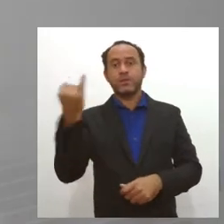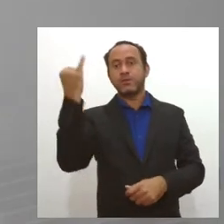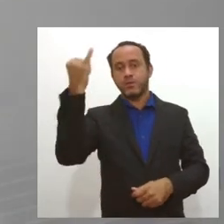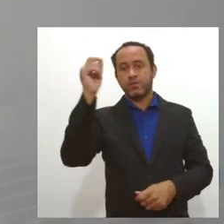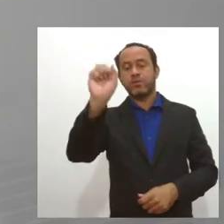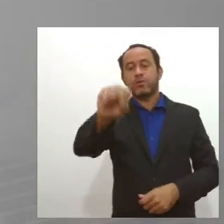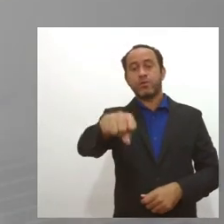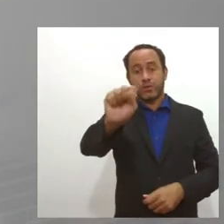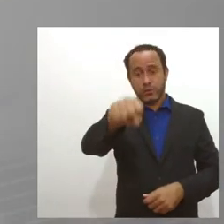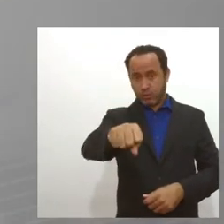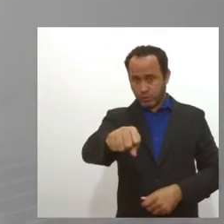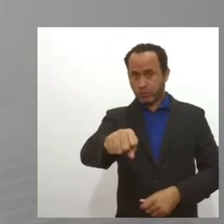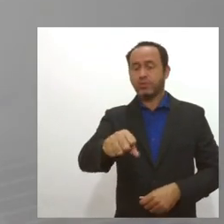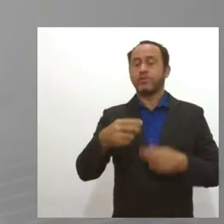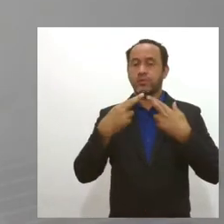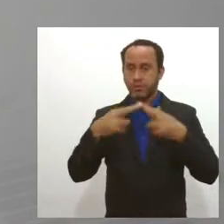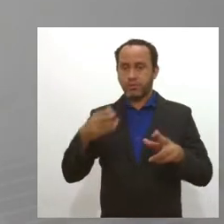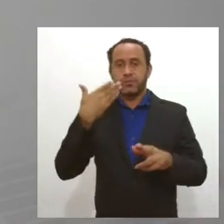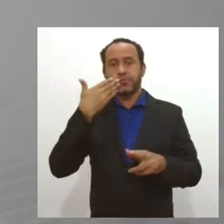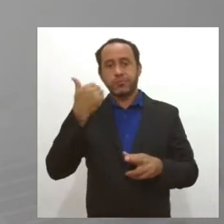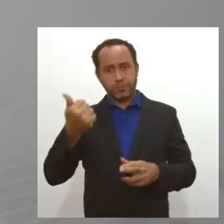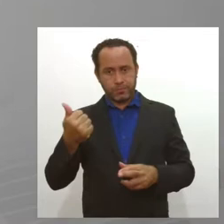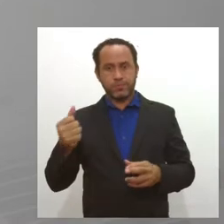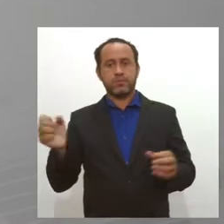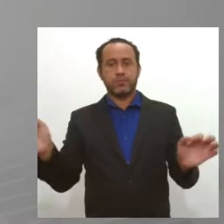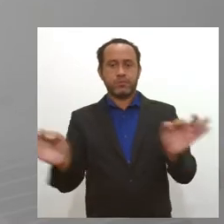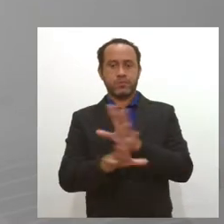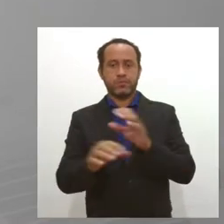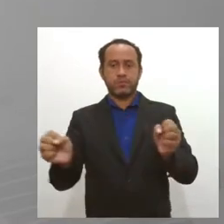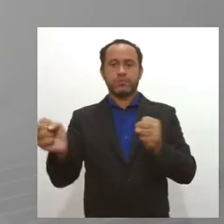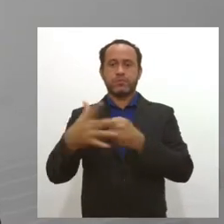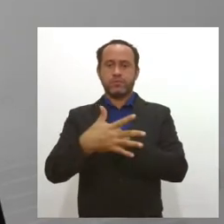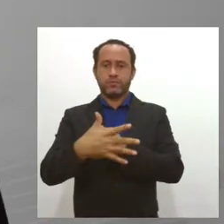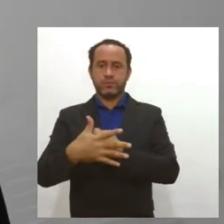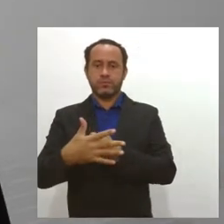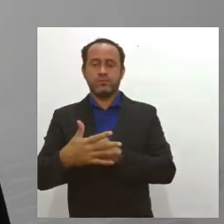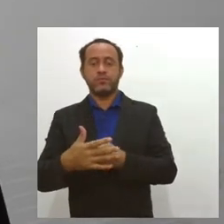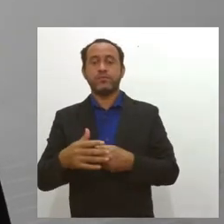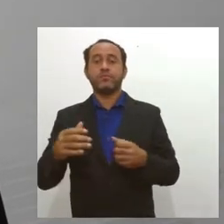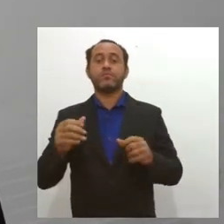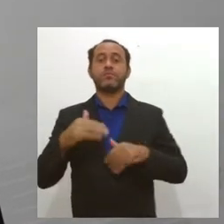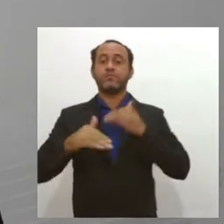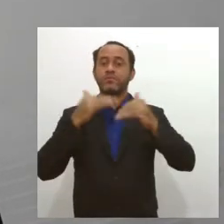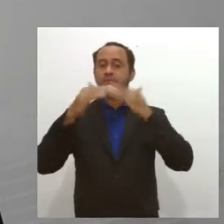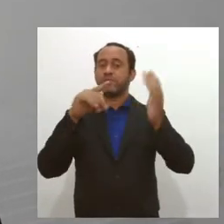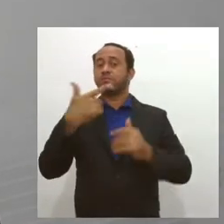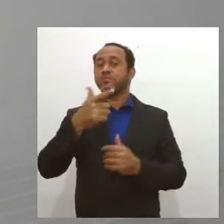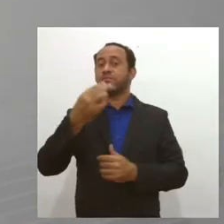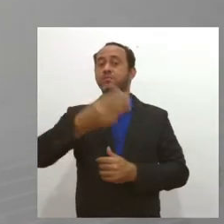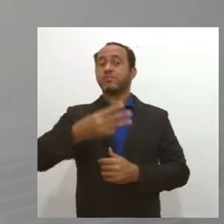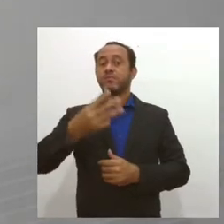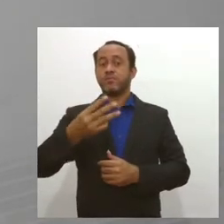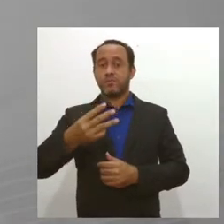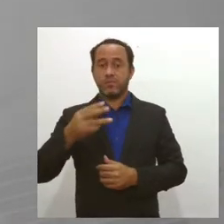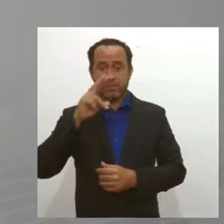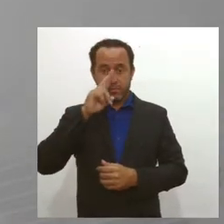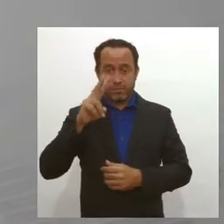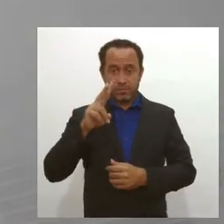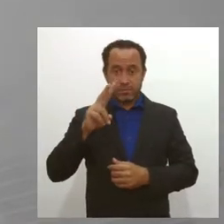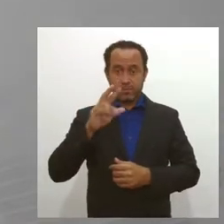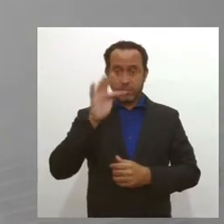capaz de debelar essa pandemia, debelar essa segunda onda e avançar para que não tenhamos uma terceira lá na frente.